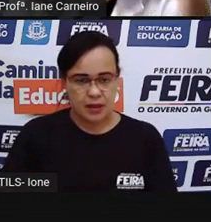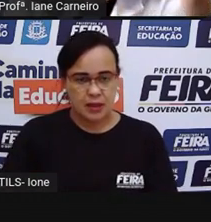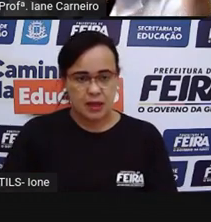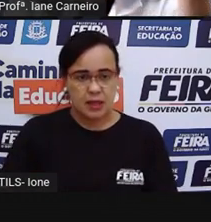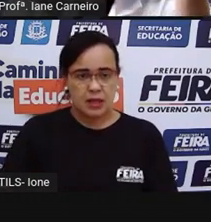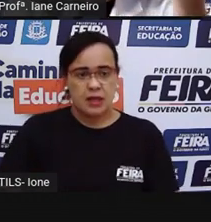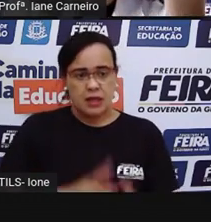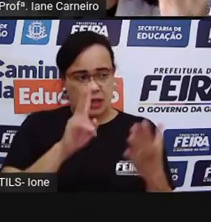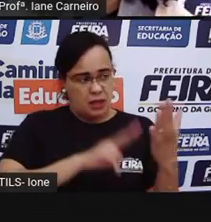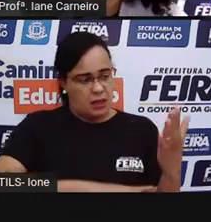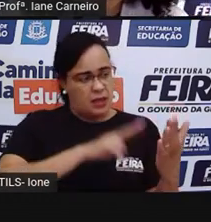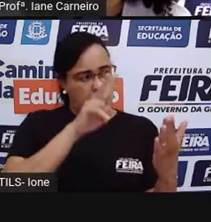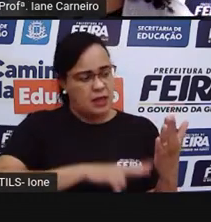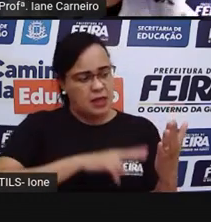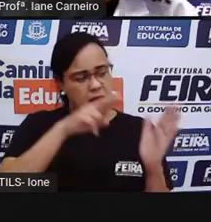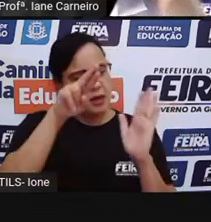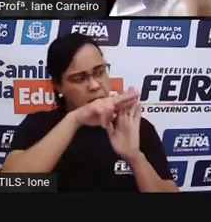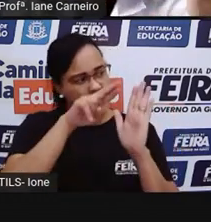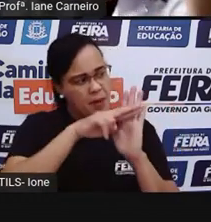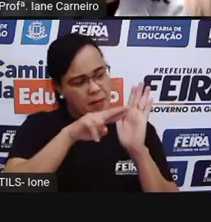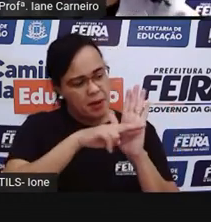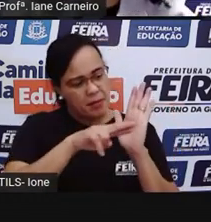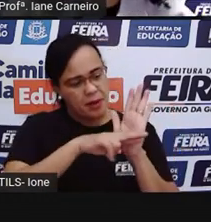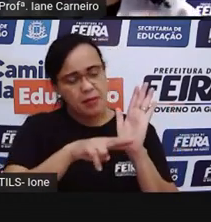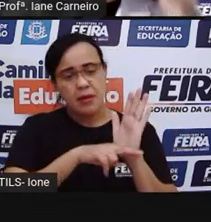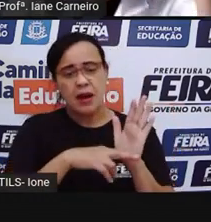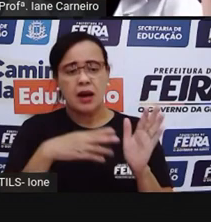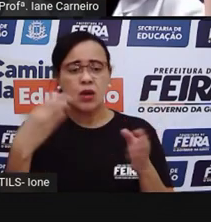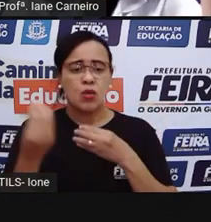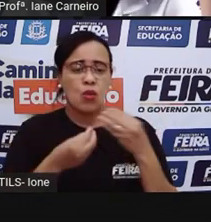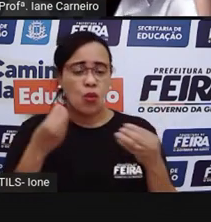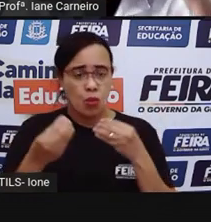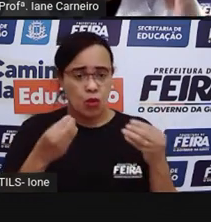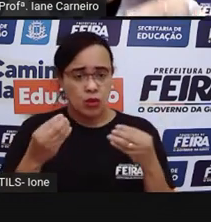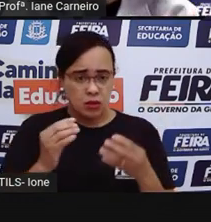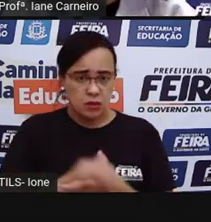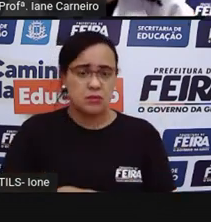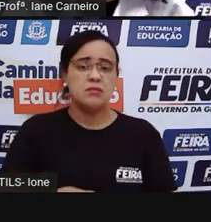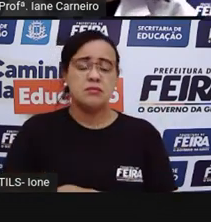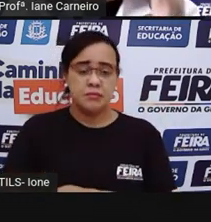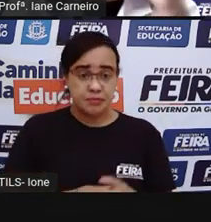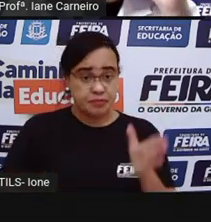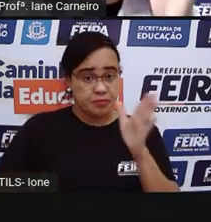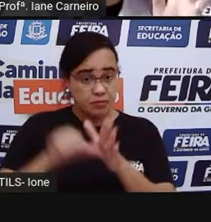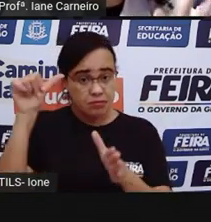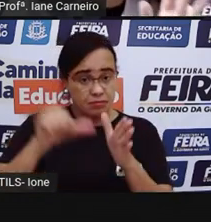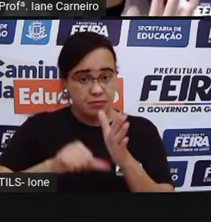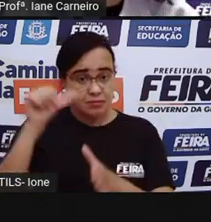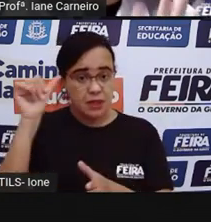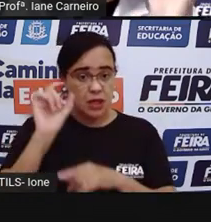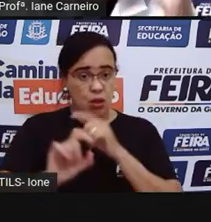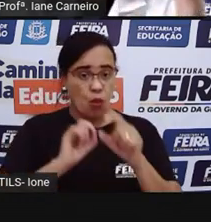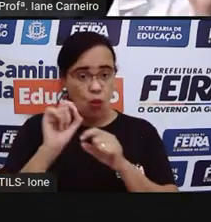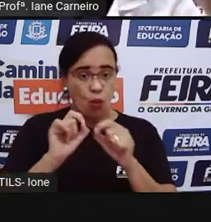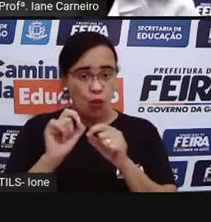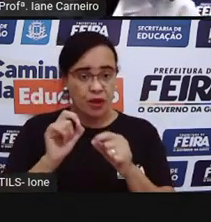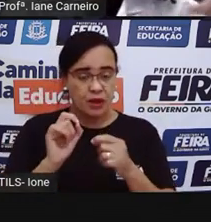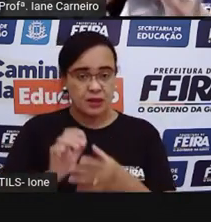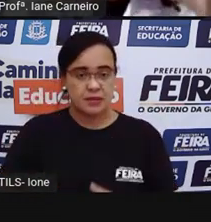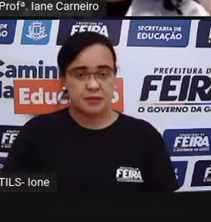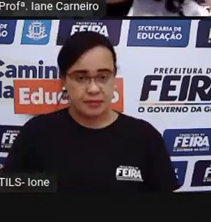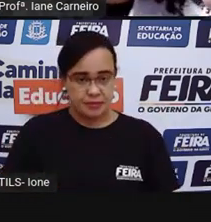um manual de instruções, uma receita, né? A vai começar do primeiro passo. Então o primeiro passo é...